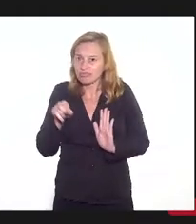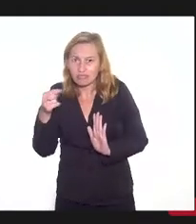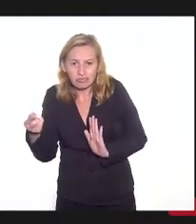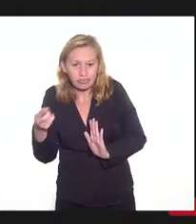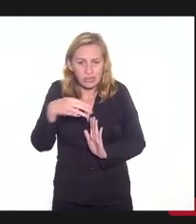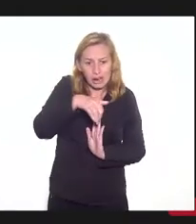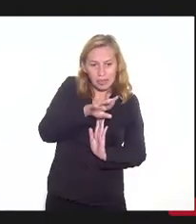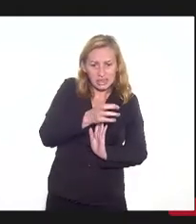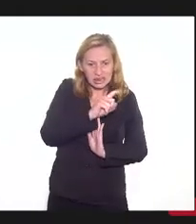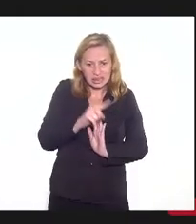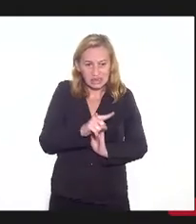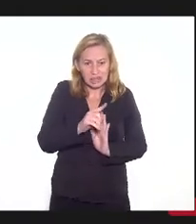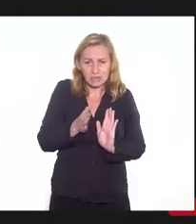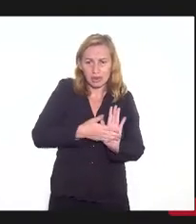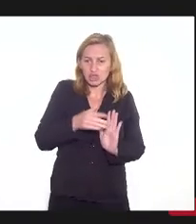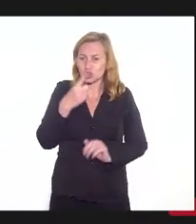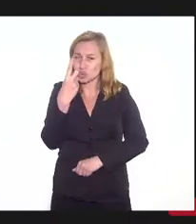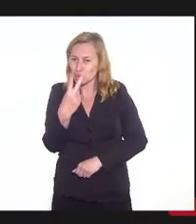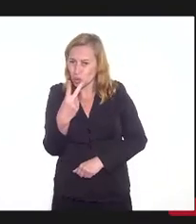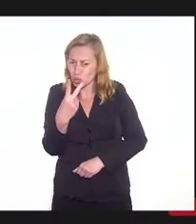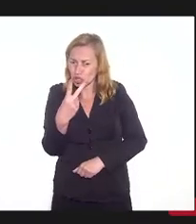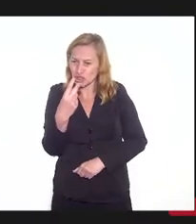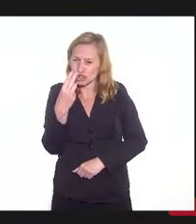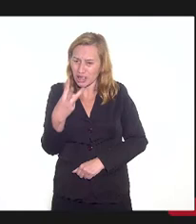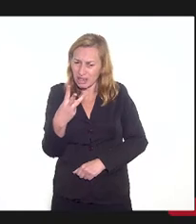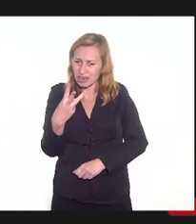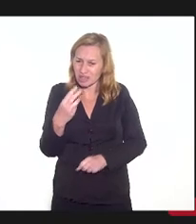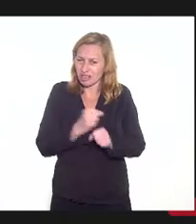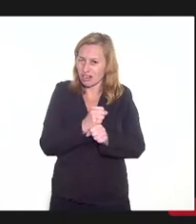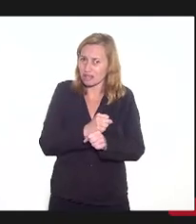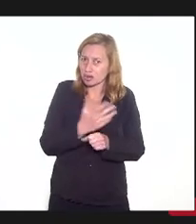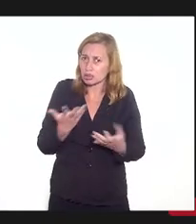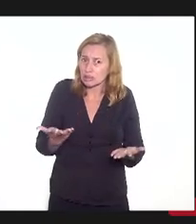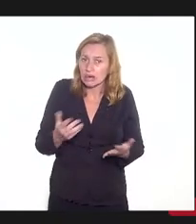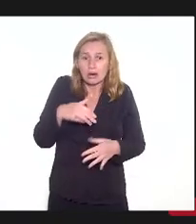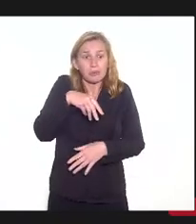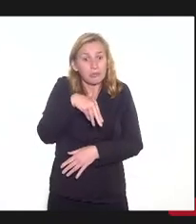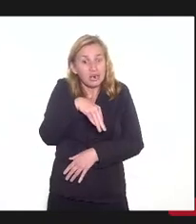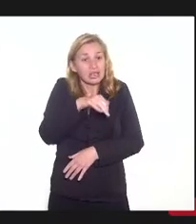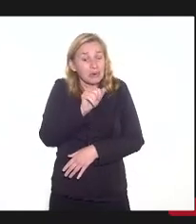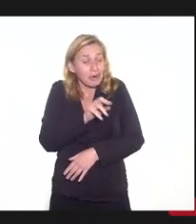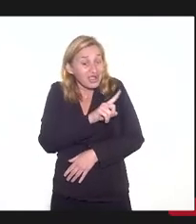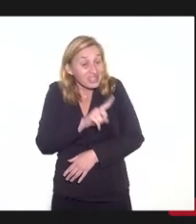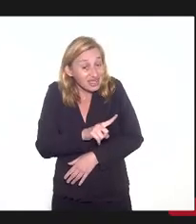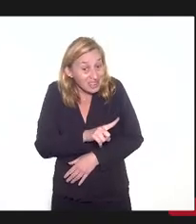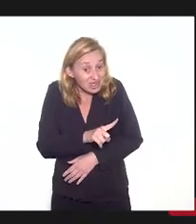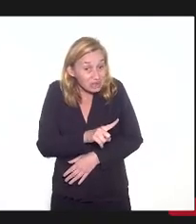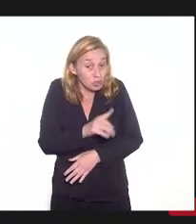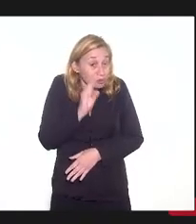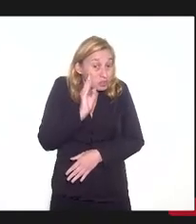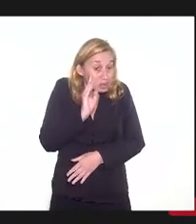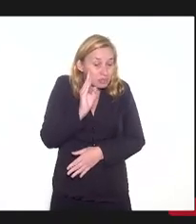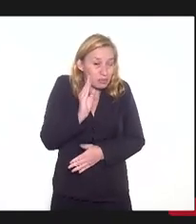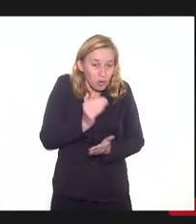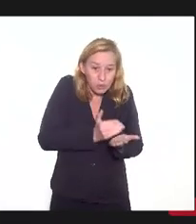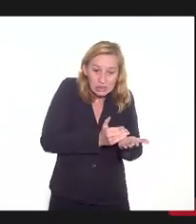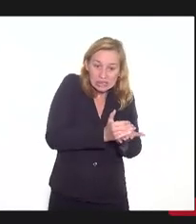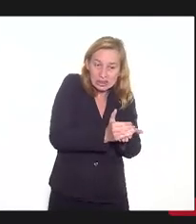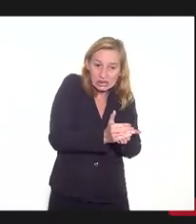matriz de mais uns dois, três anos. Mas, pelo menos, a matriz dá para ser inserida e a menção ao plano.